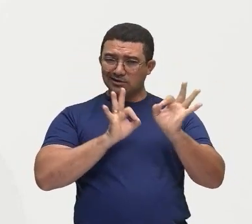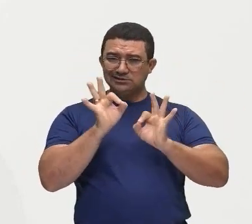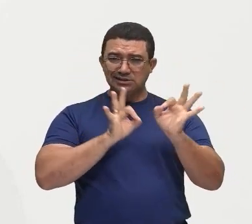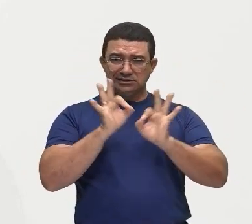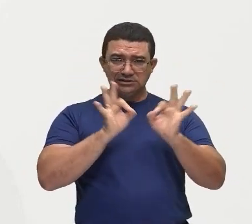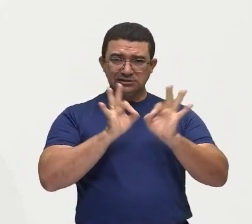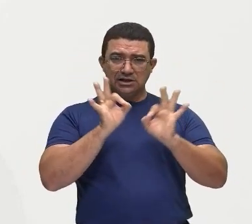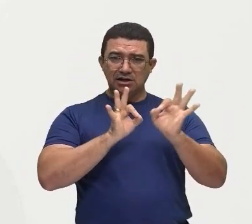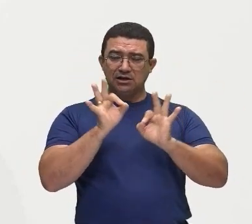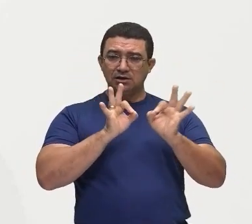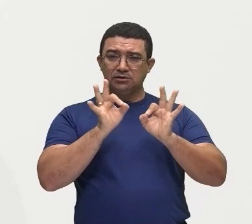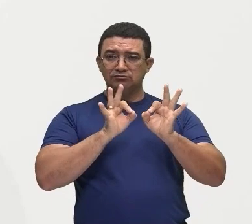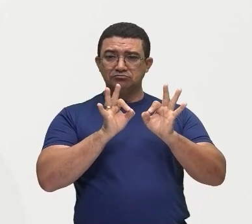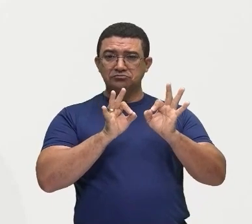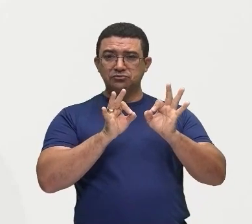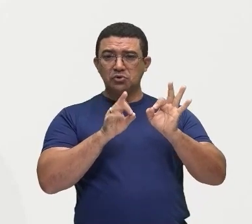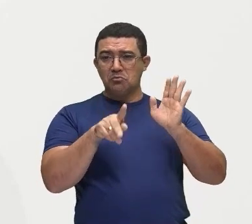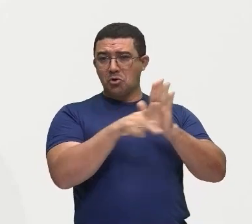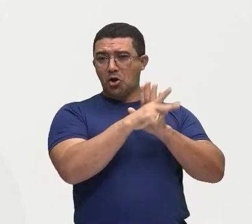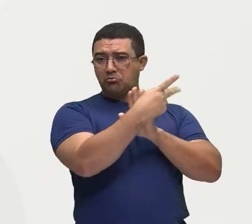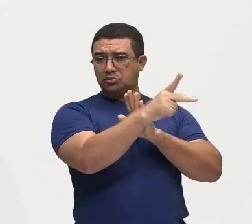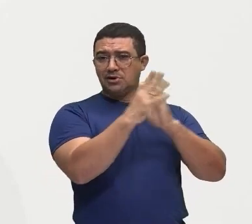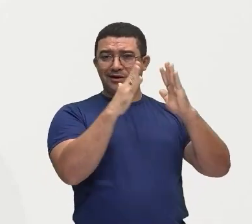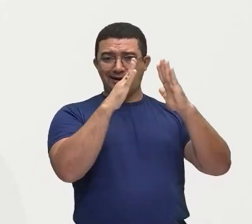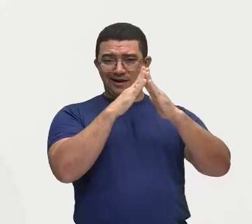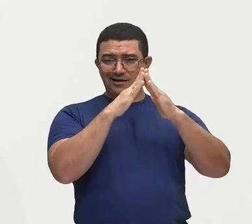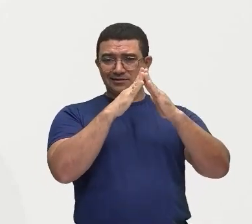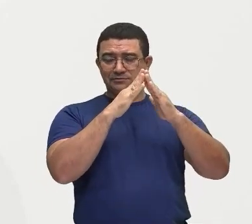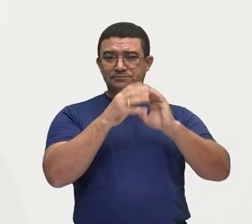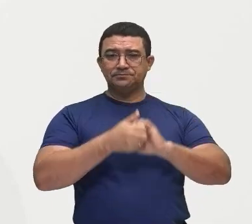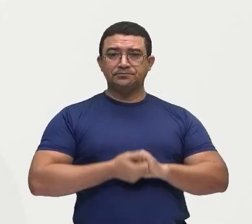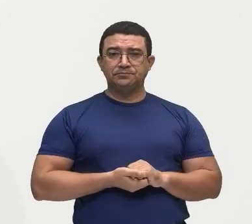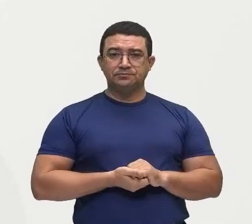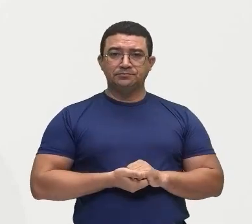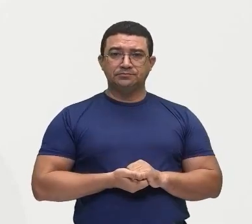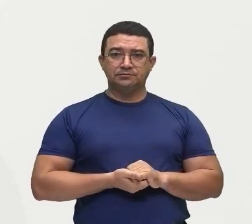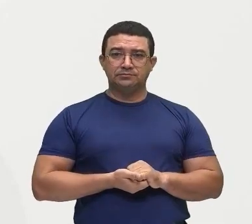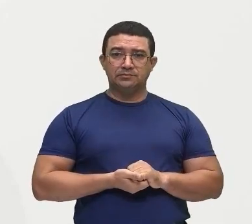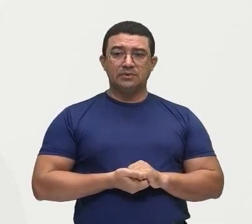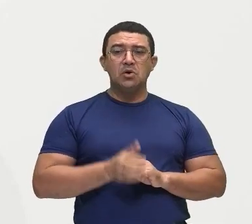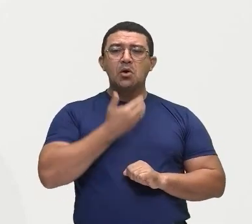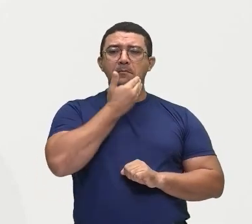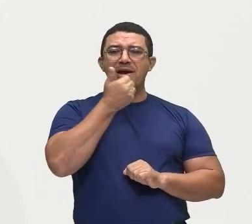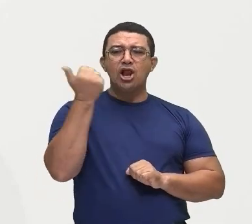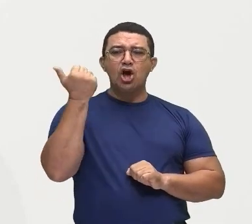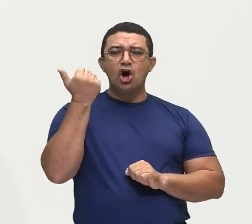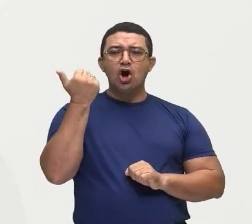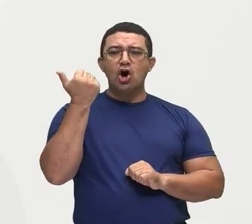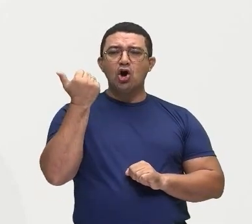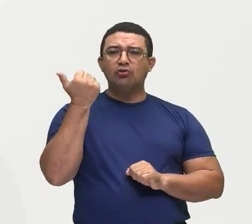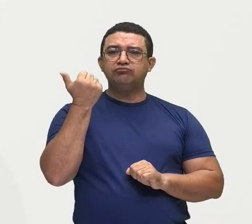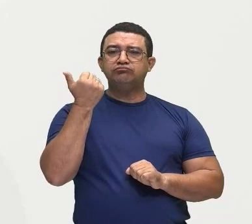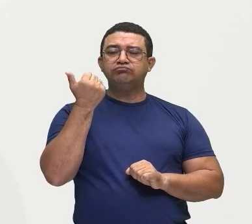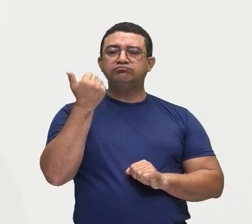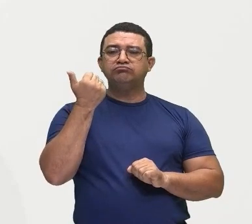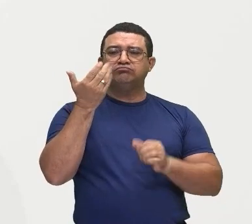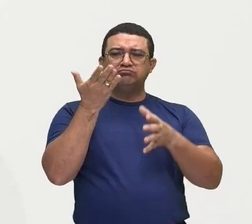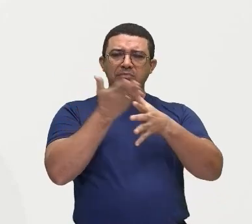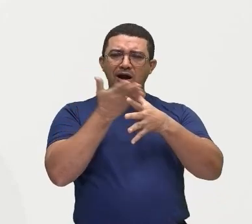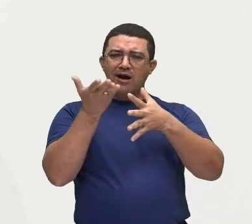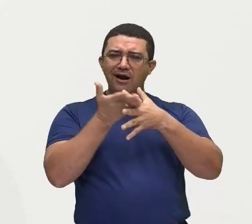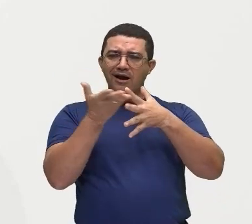dessas propriedades agrárias, né? Então, para uma melhor classificação aqui das